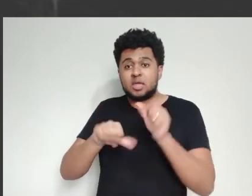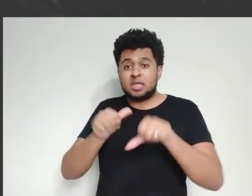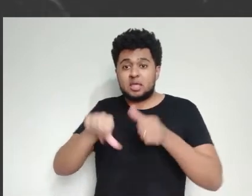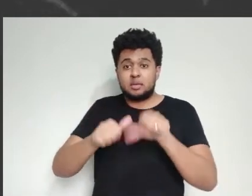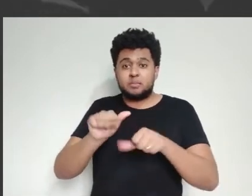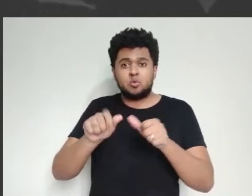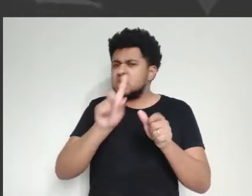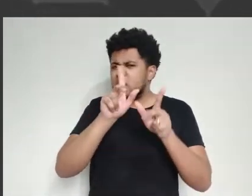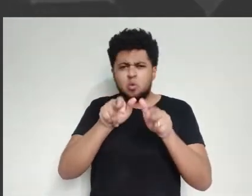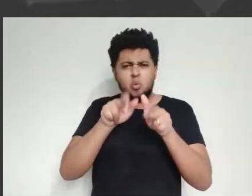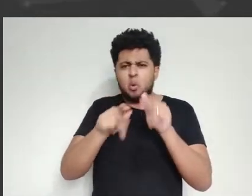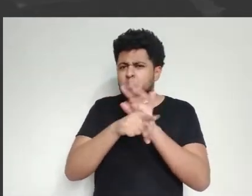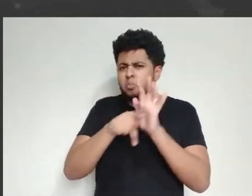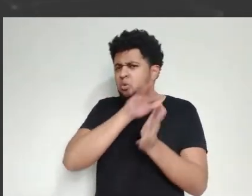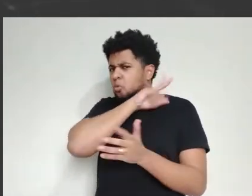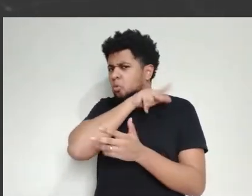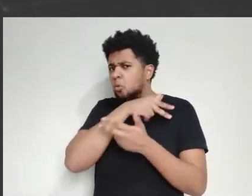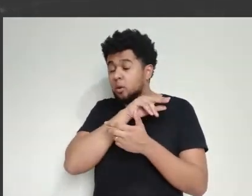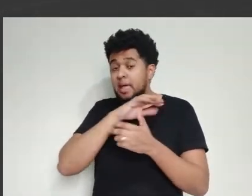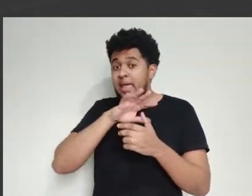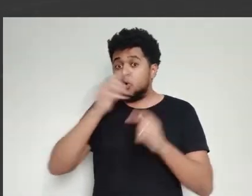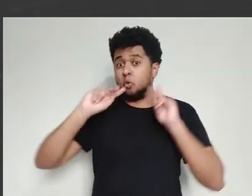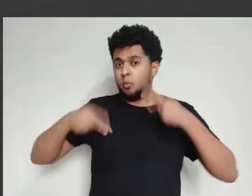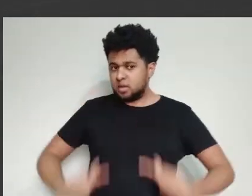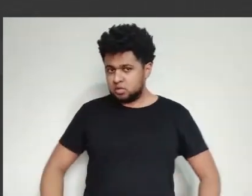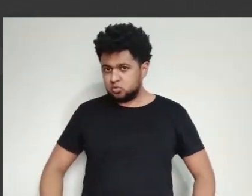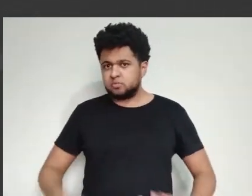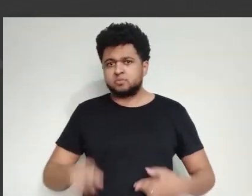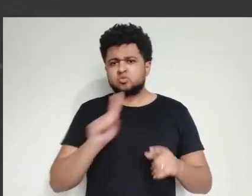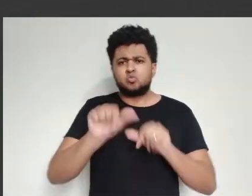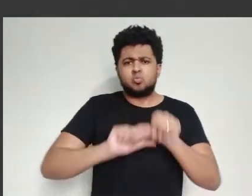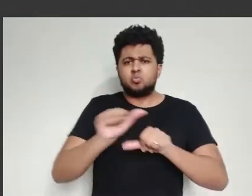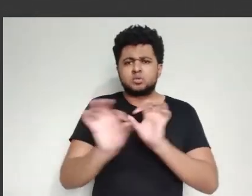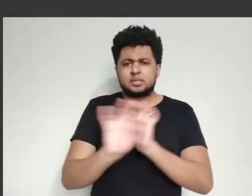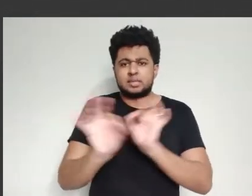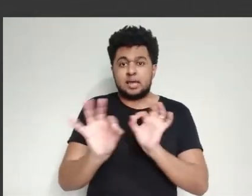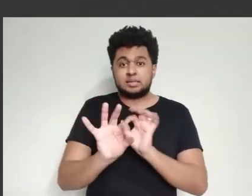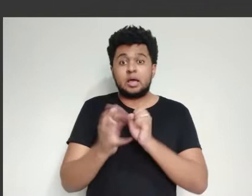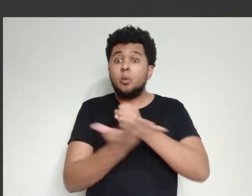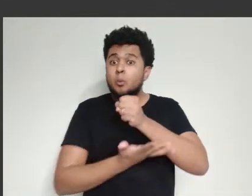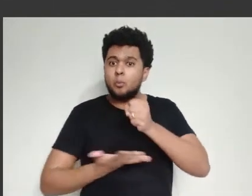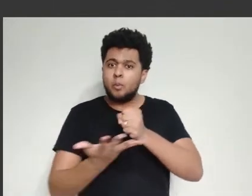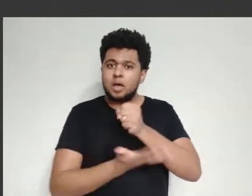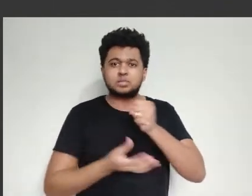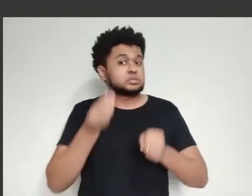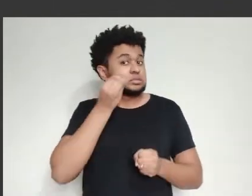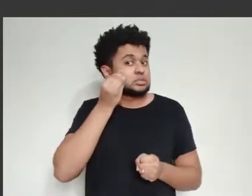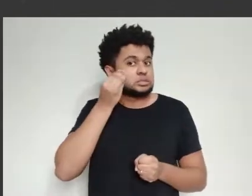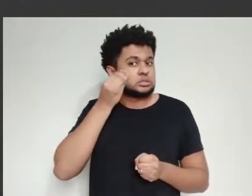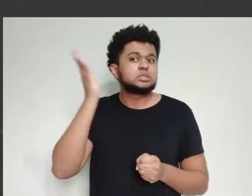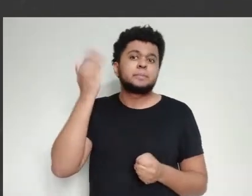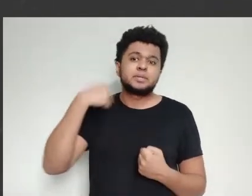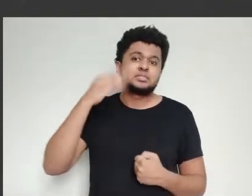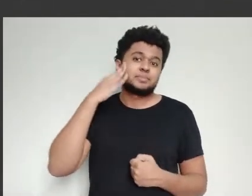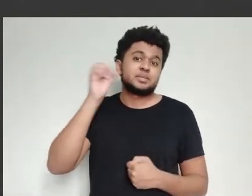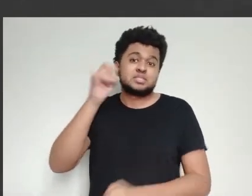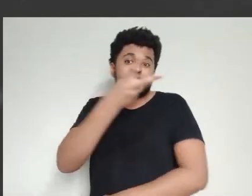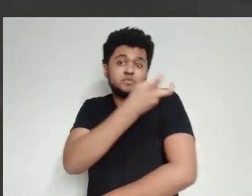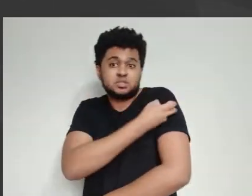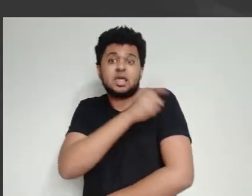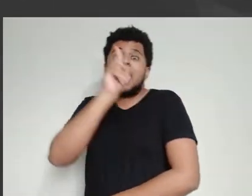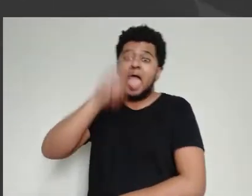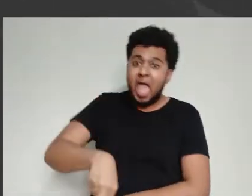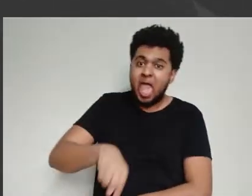Ela é tóxica? No momento que eu injetei a vacina, ao longo daqueles dias que se passaram, três dias, uma semana,